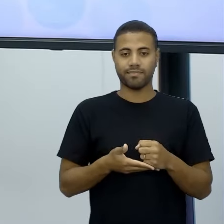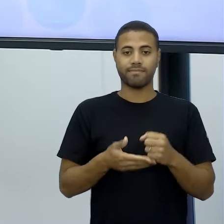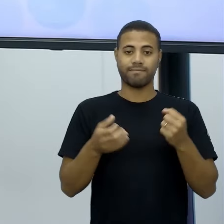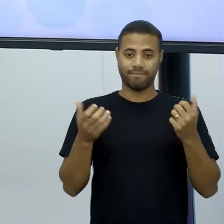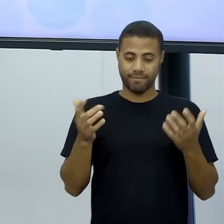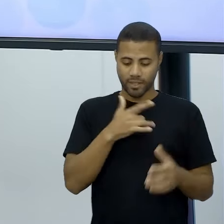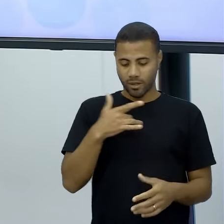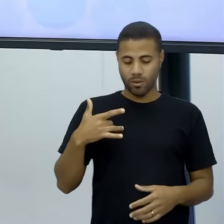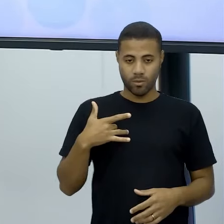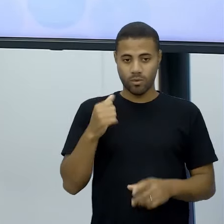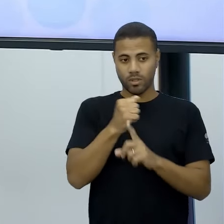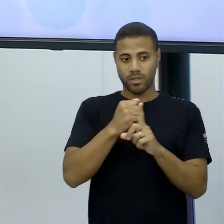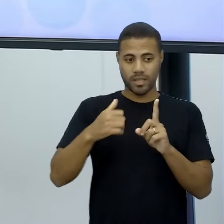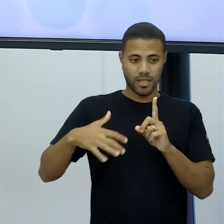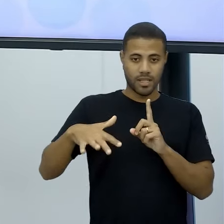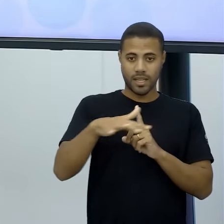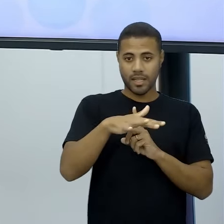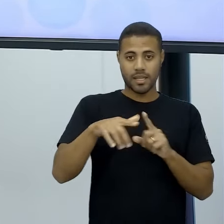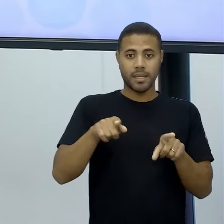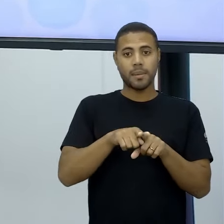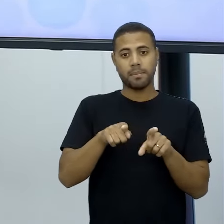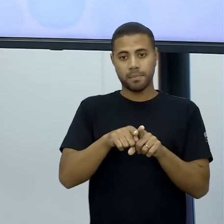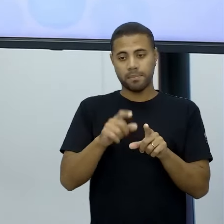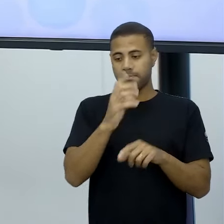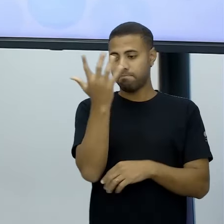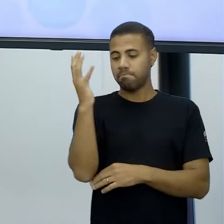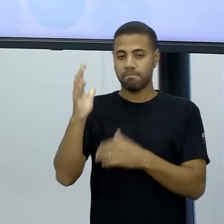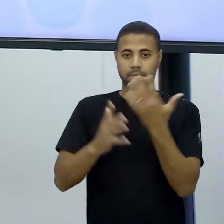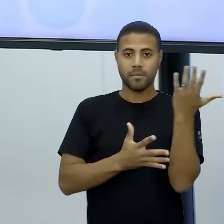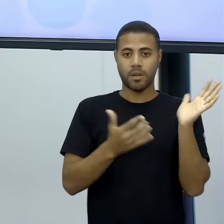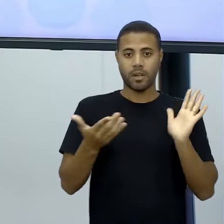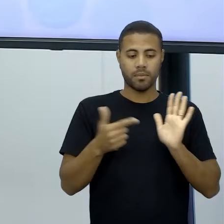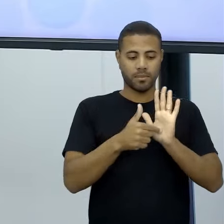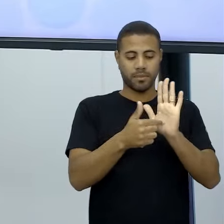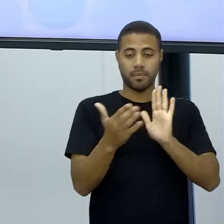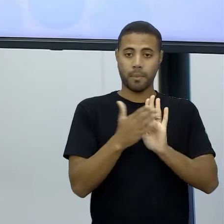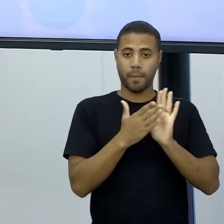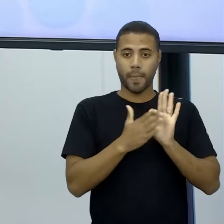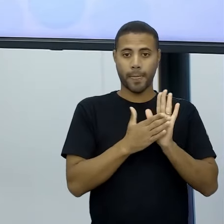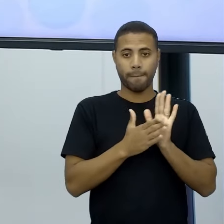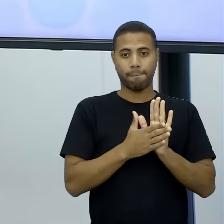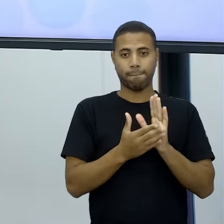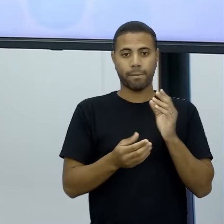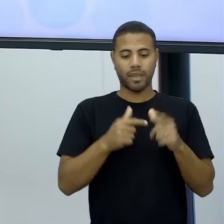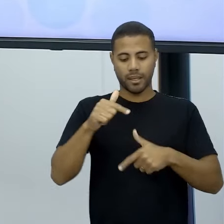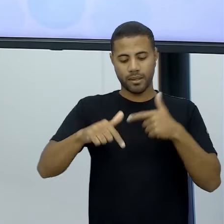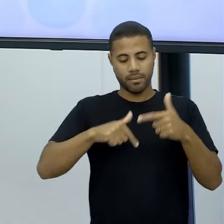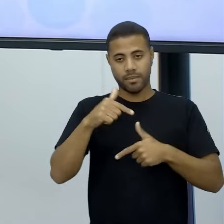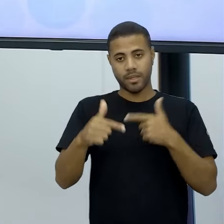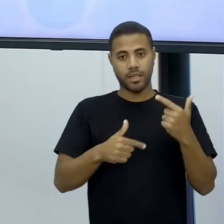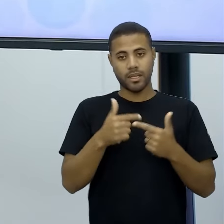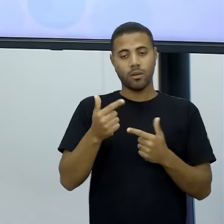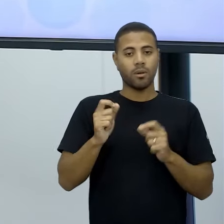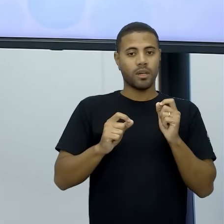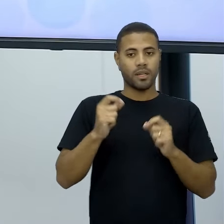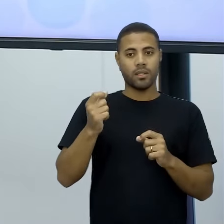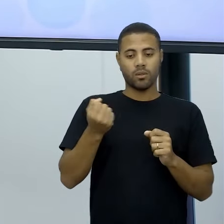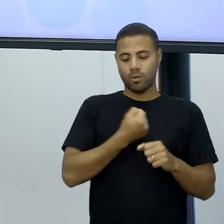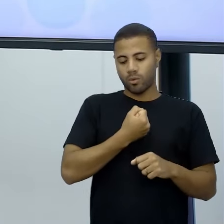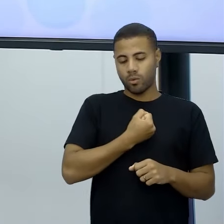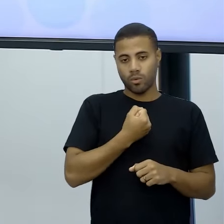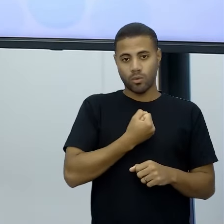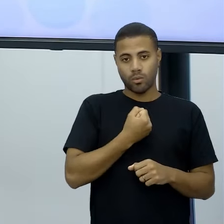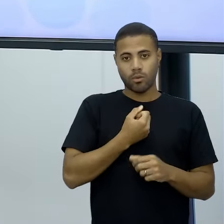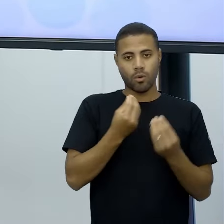ambiente, conversando, trocando aquela ideia com vocês, apresentando hoje uma proposta de trabalhar as ideias de número de uma